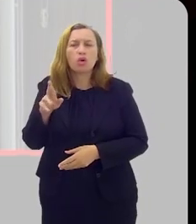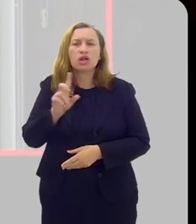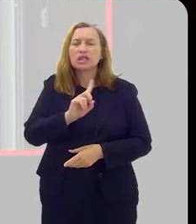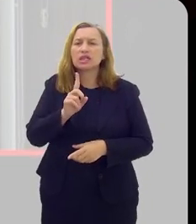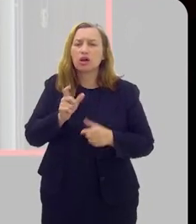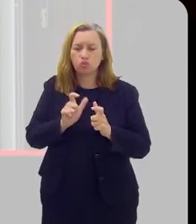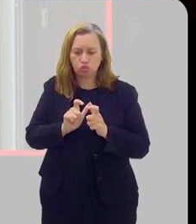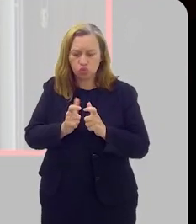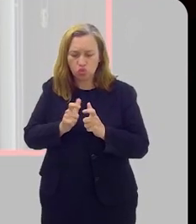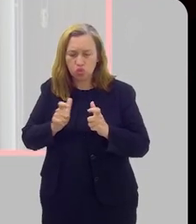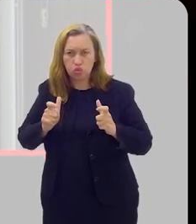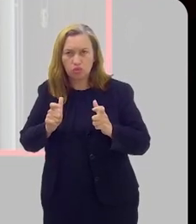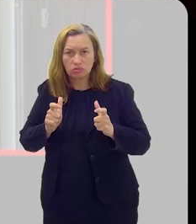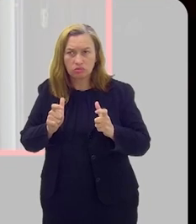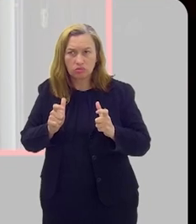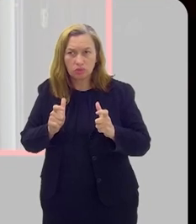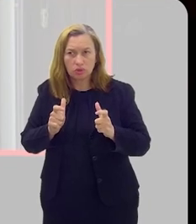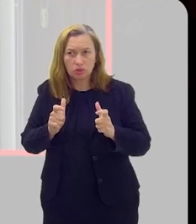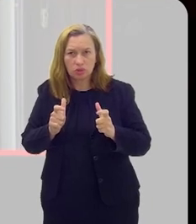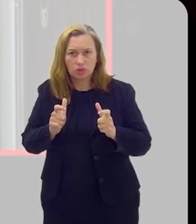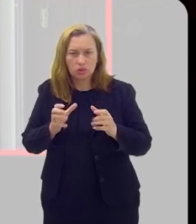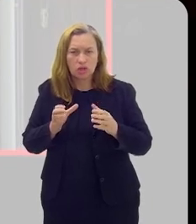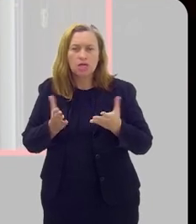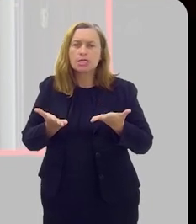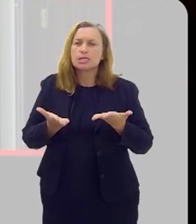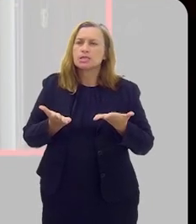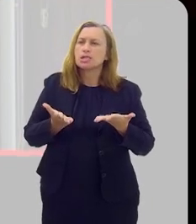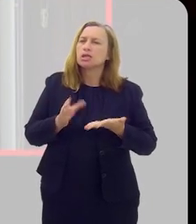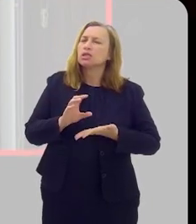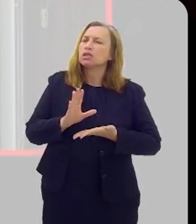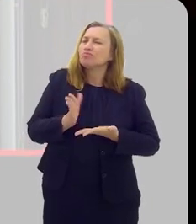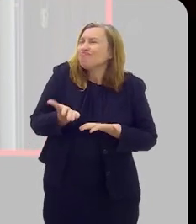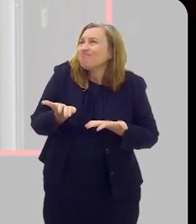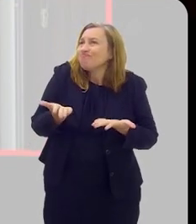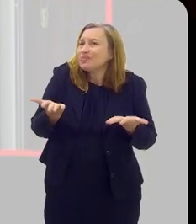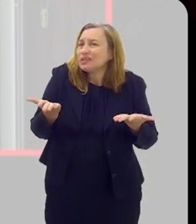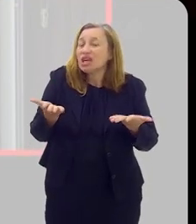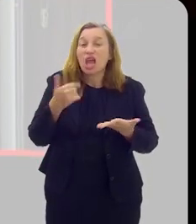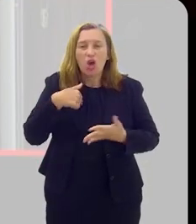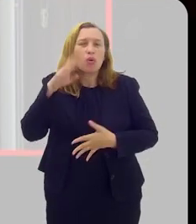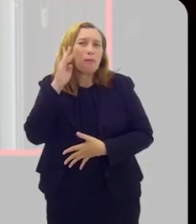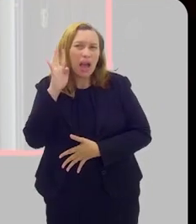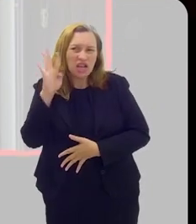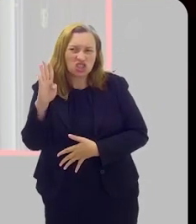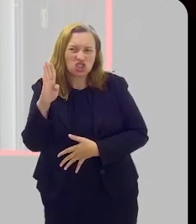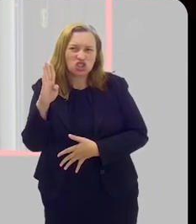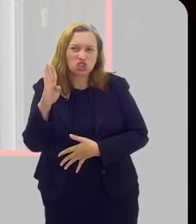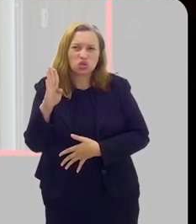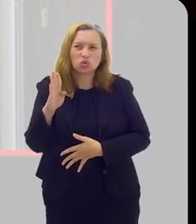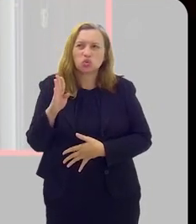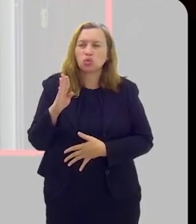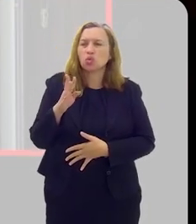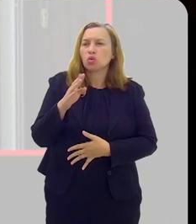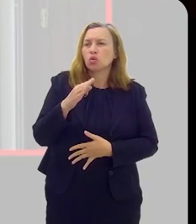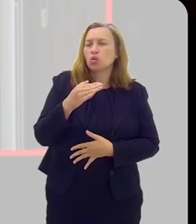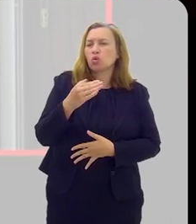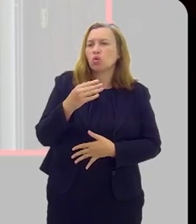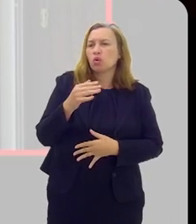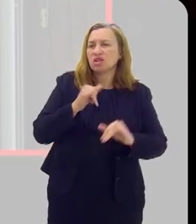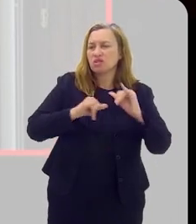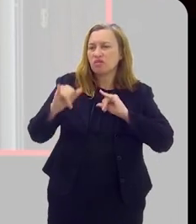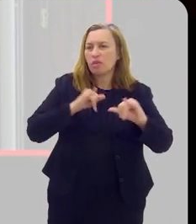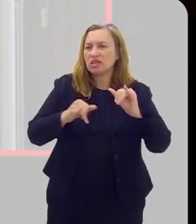que não evoluem. Ainda assim, porque eu imagino que com essa